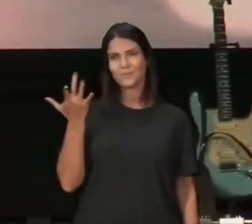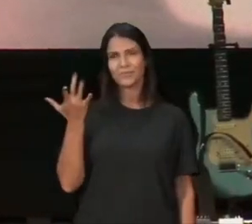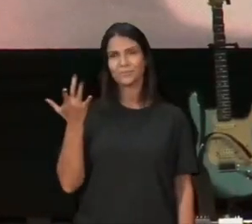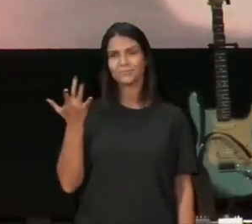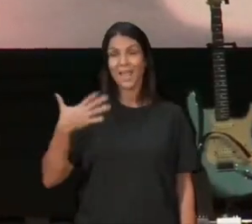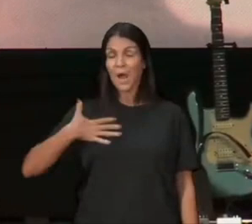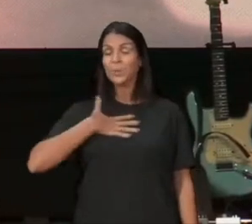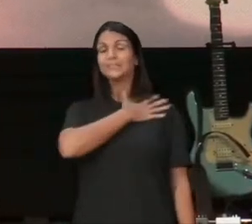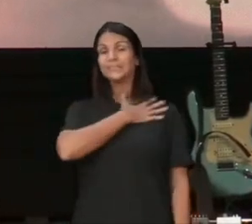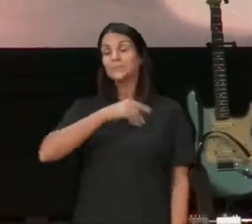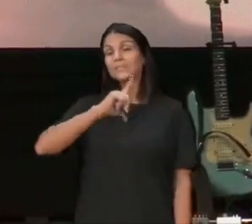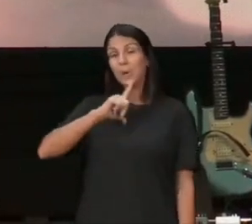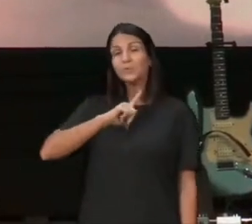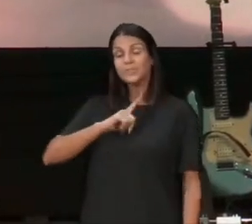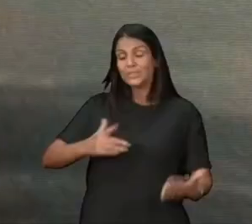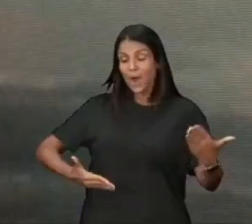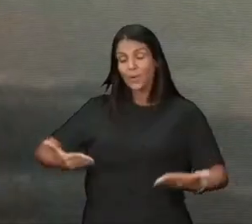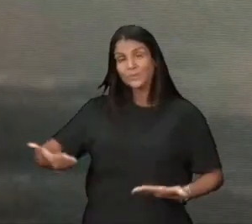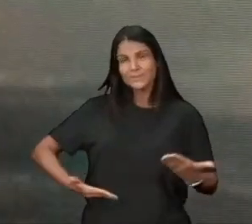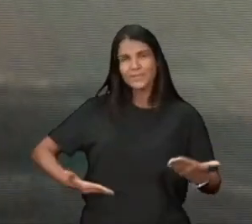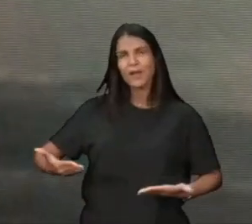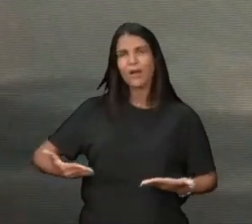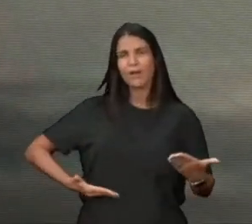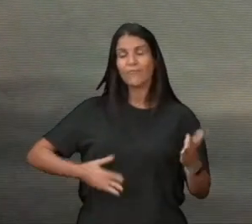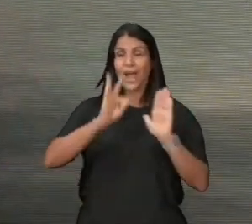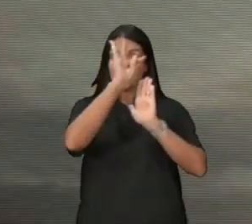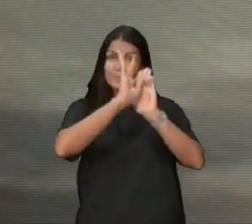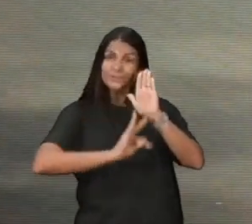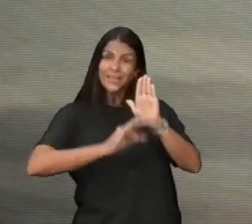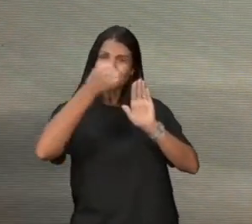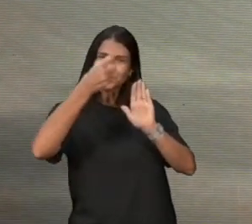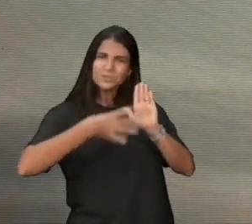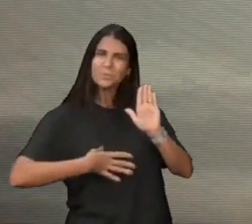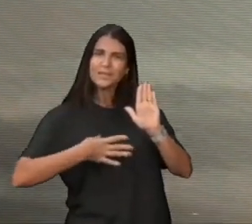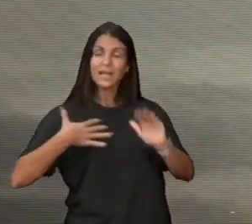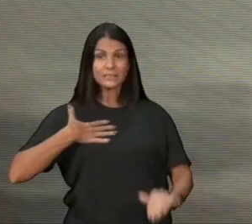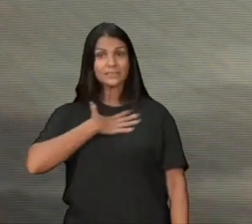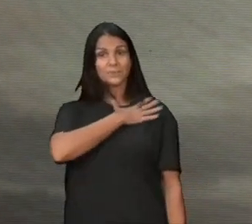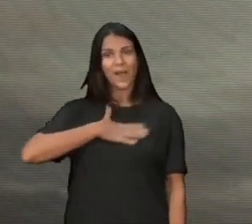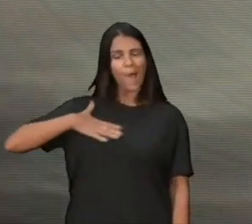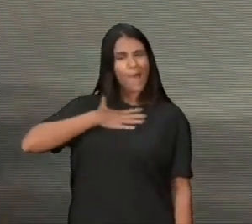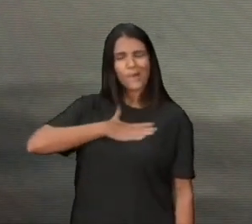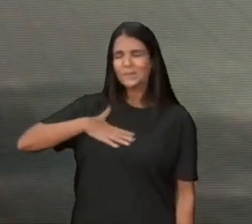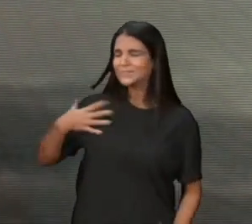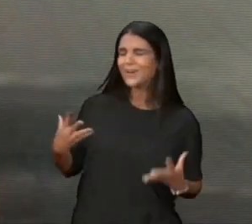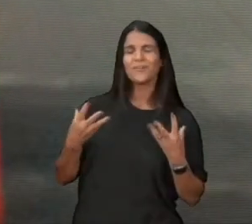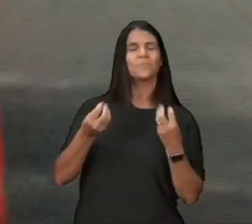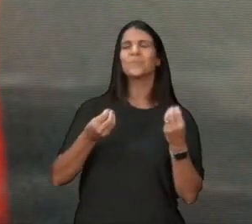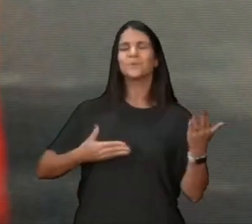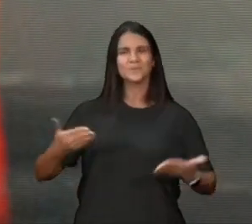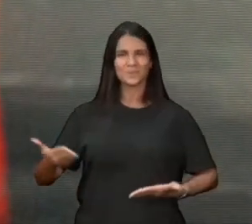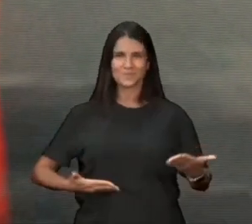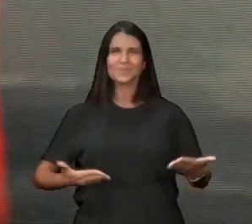muito do servo, um escravo, e esse servo, ficou doente, e ele sendo o centurião, e